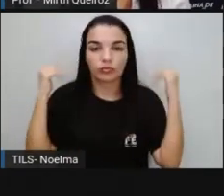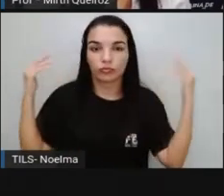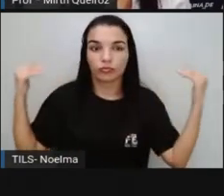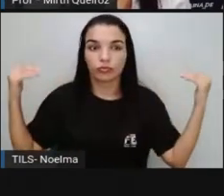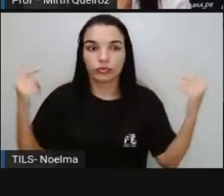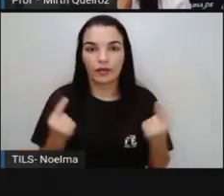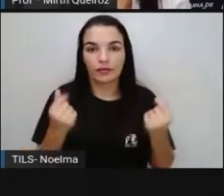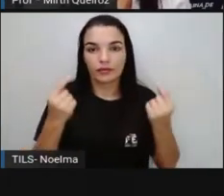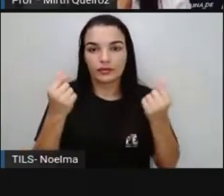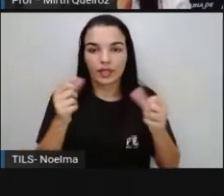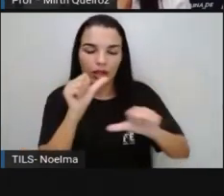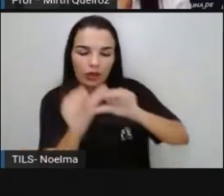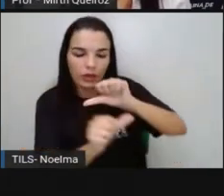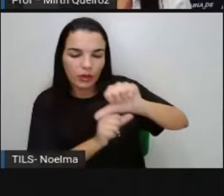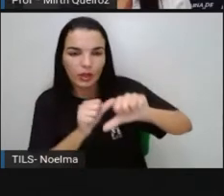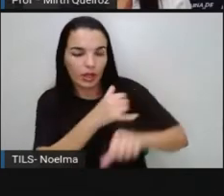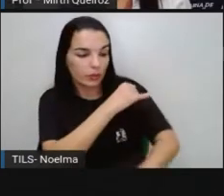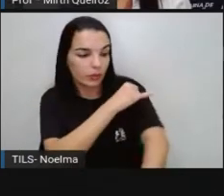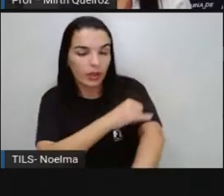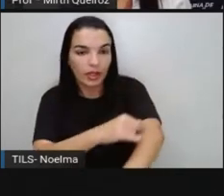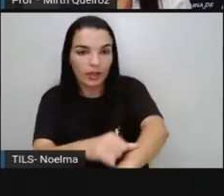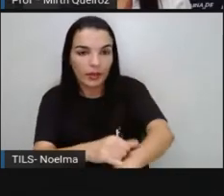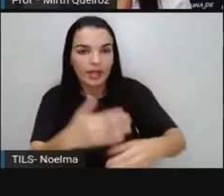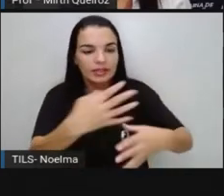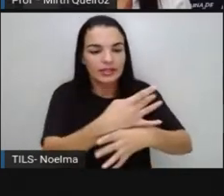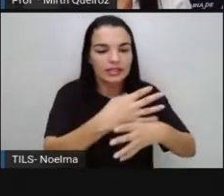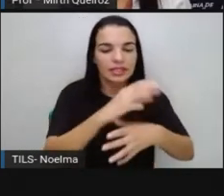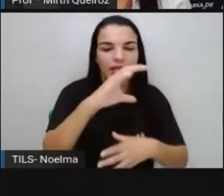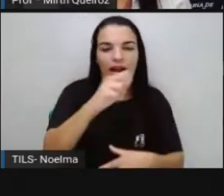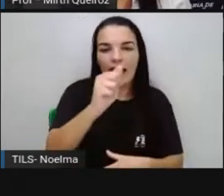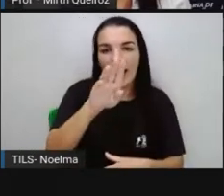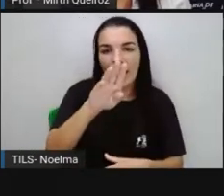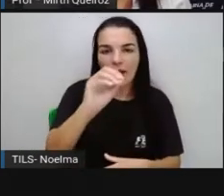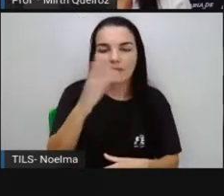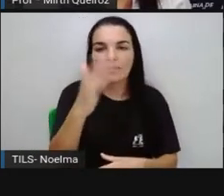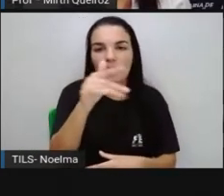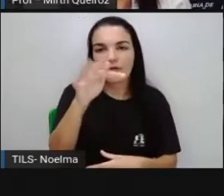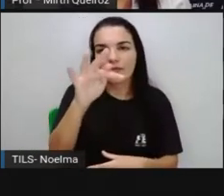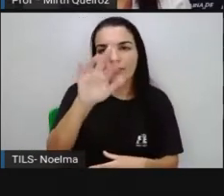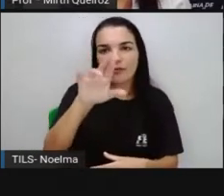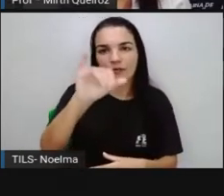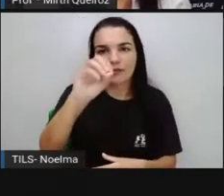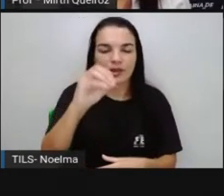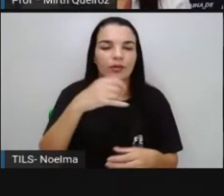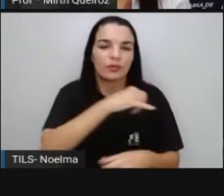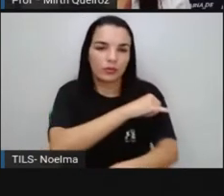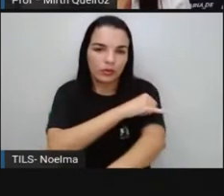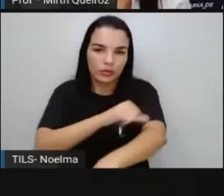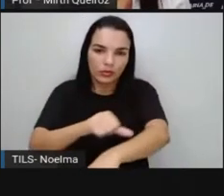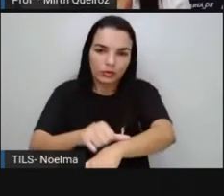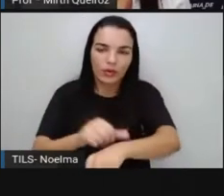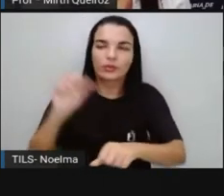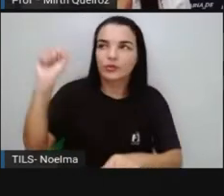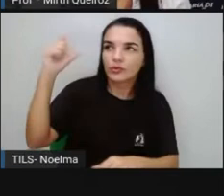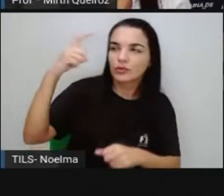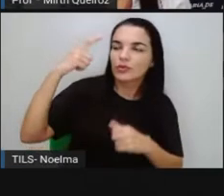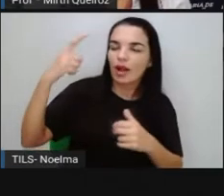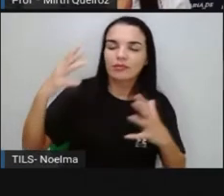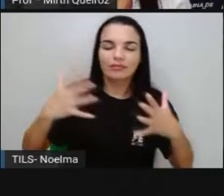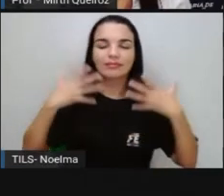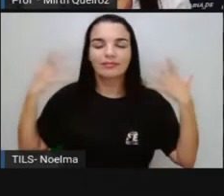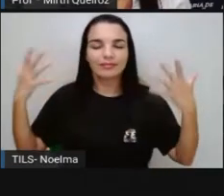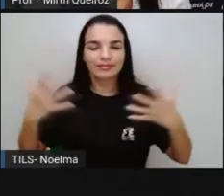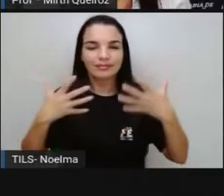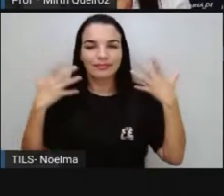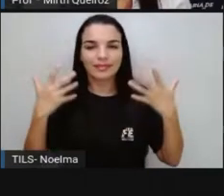natural de Cabo Frio. O sol, o mar e seus frutos contagiam seu espírito. No ano